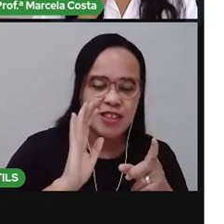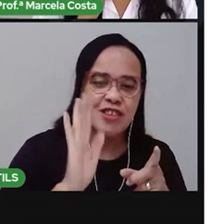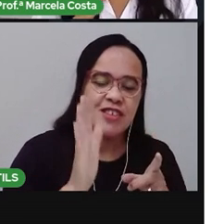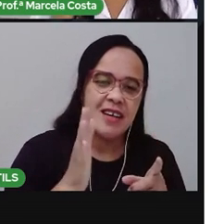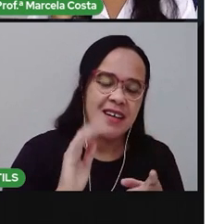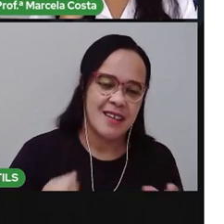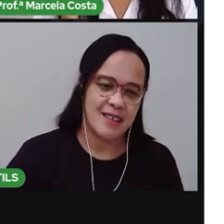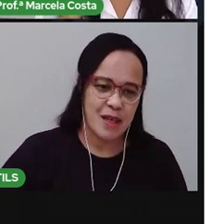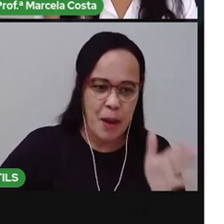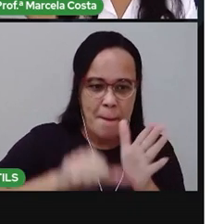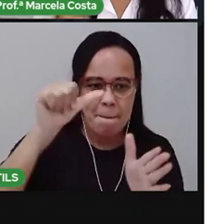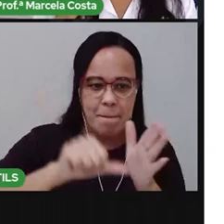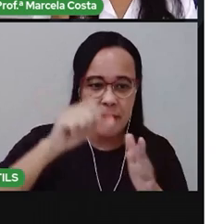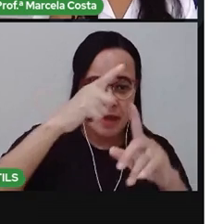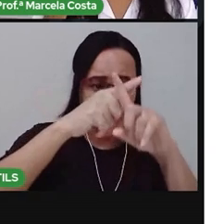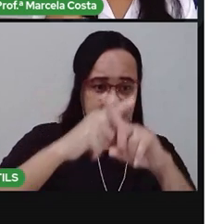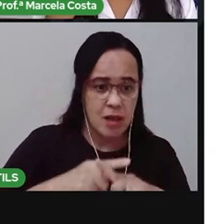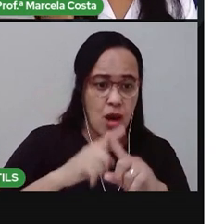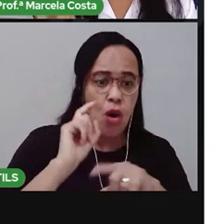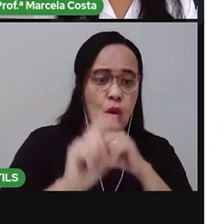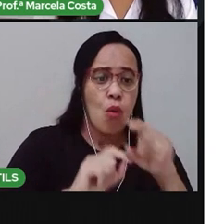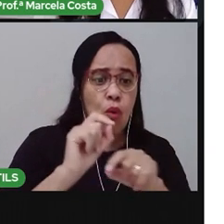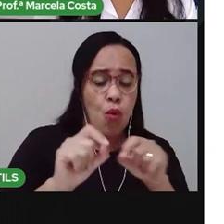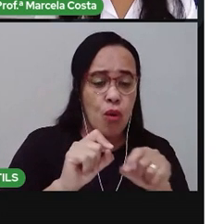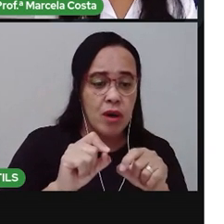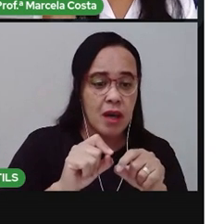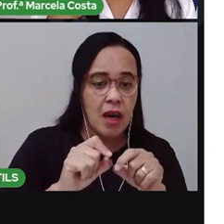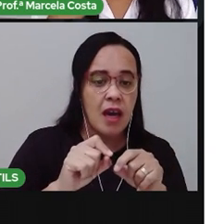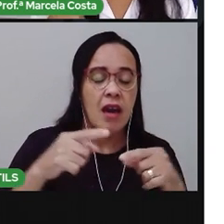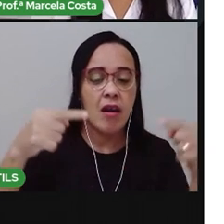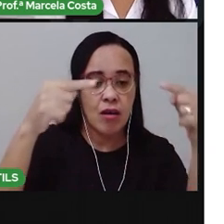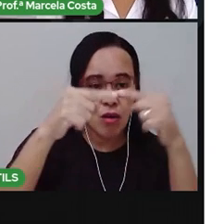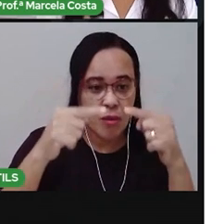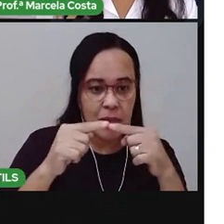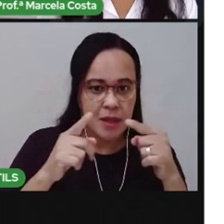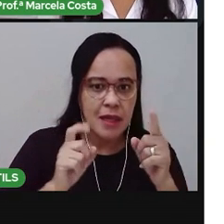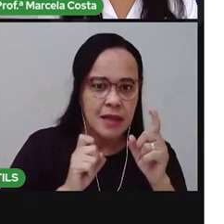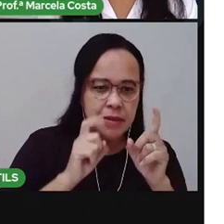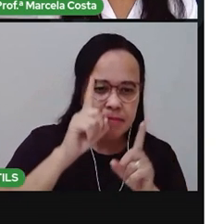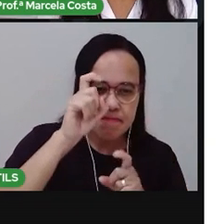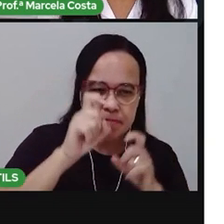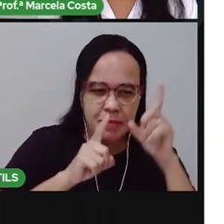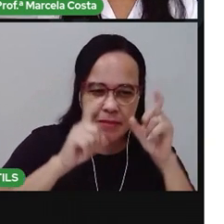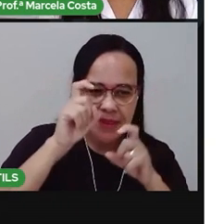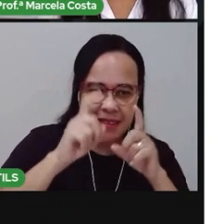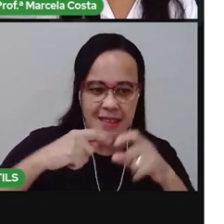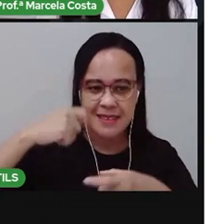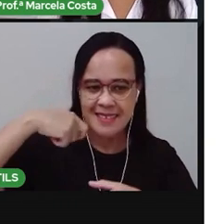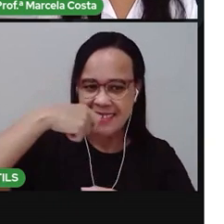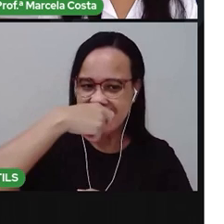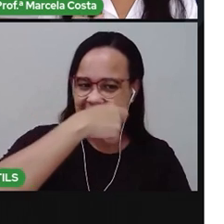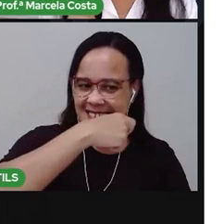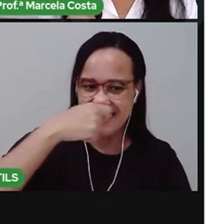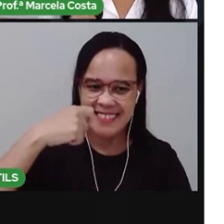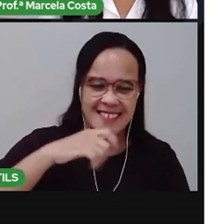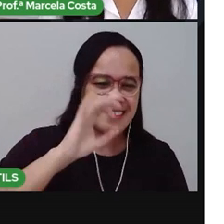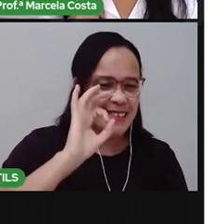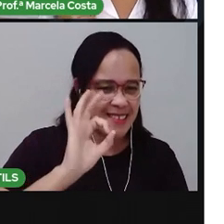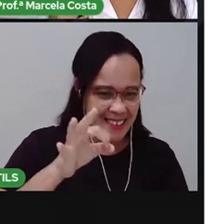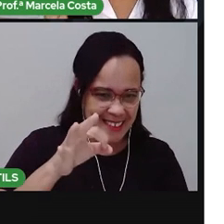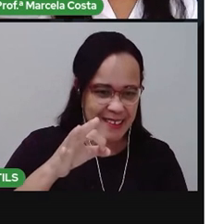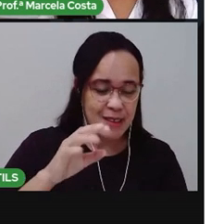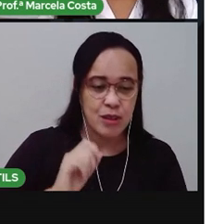primeira mímica que eu fiz foi escovar os dentes. Agora, vou fazer